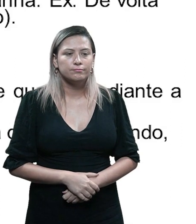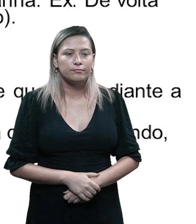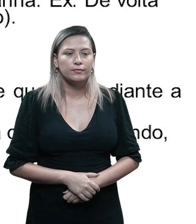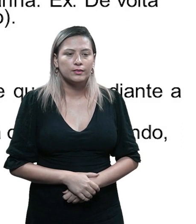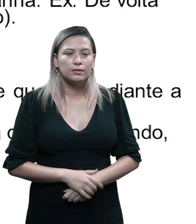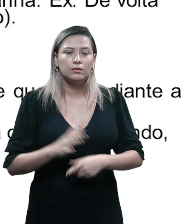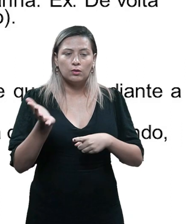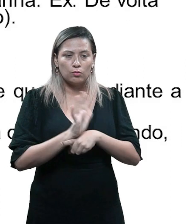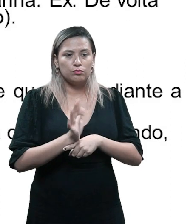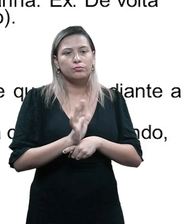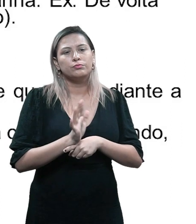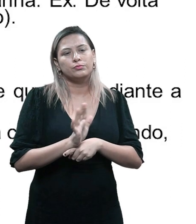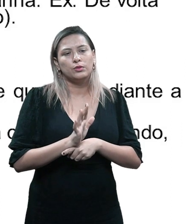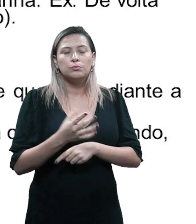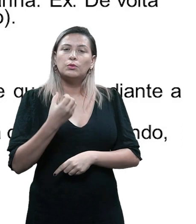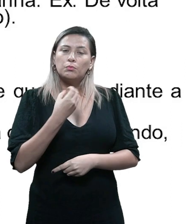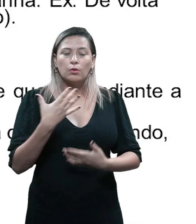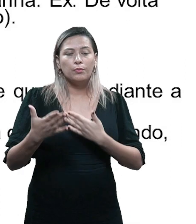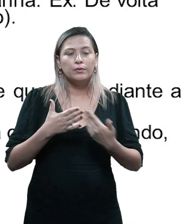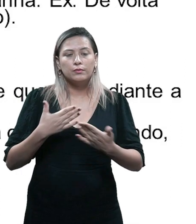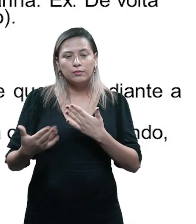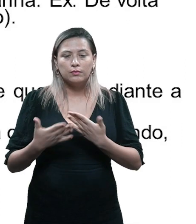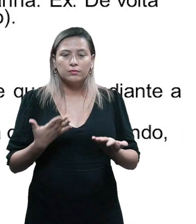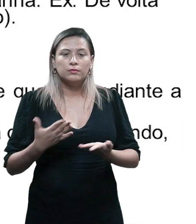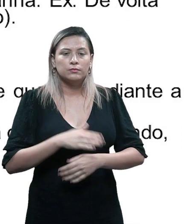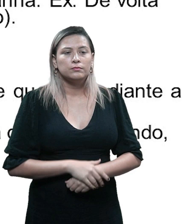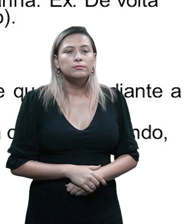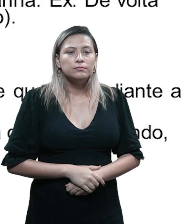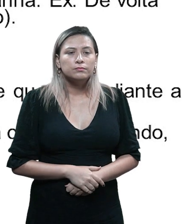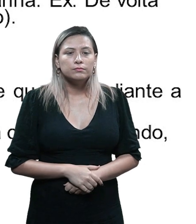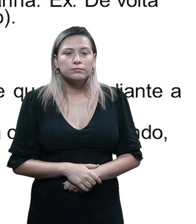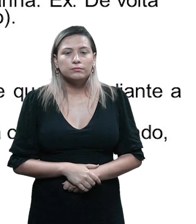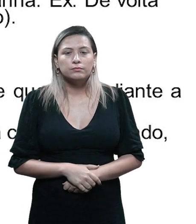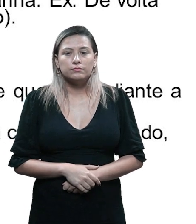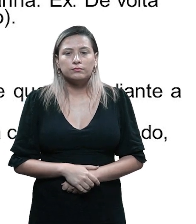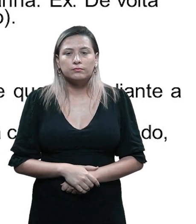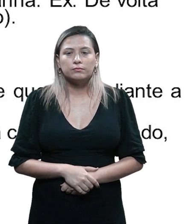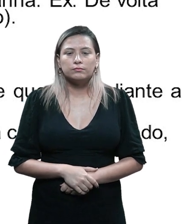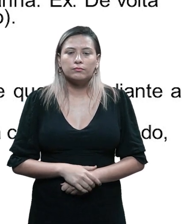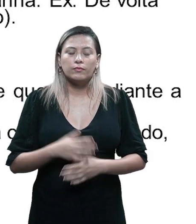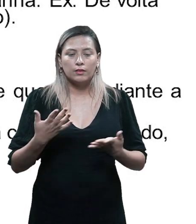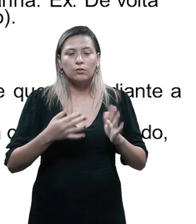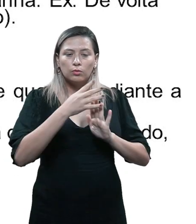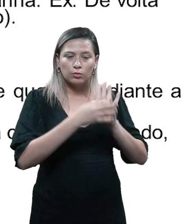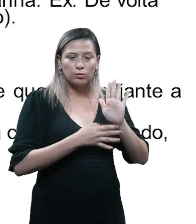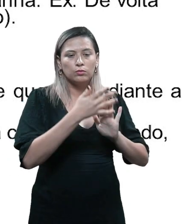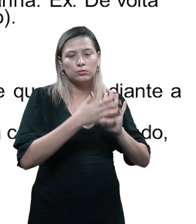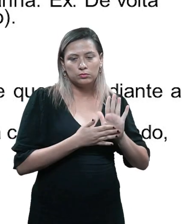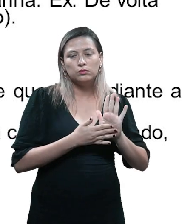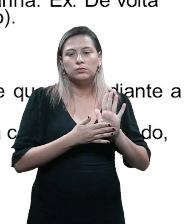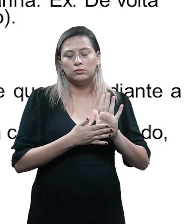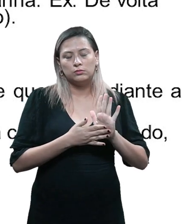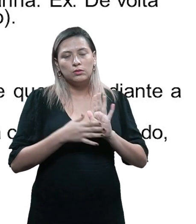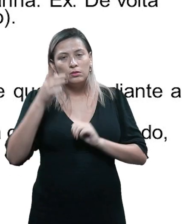bom filme, a suspensão voluntária da descrença é cuidadosamente criada pelo autor roteirista.